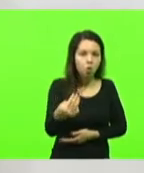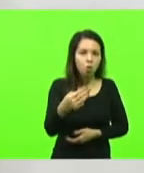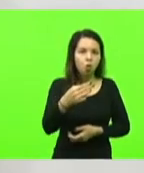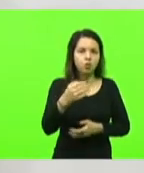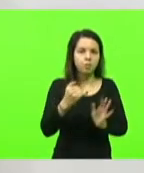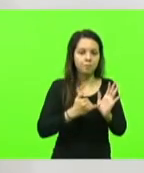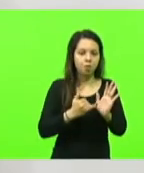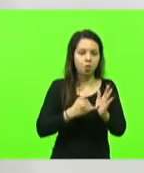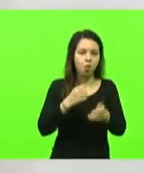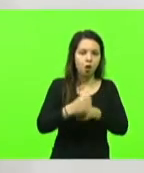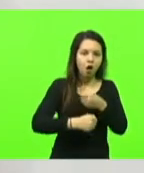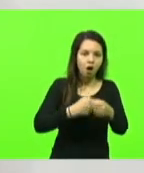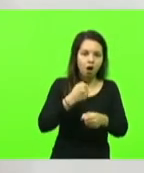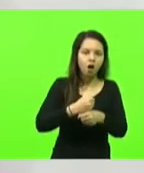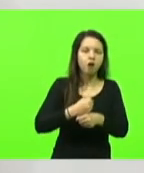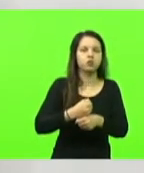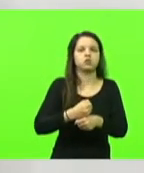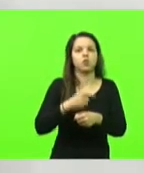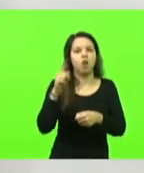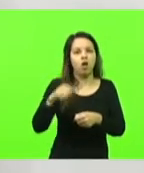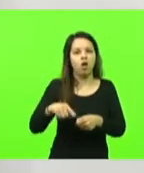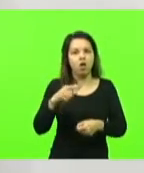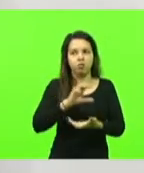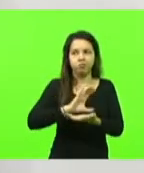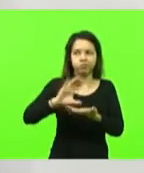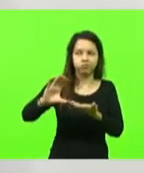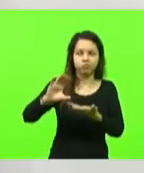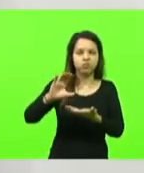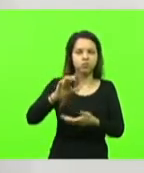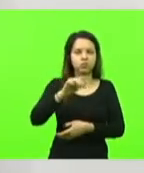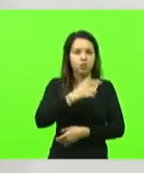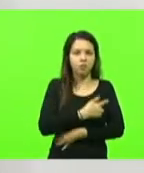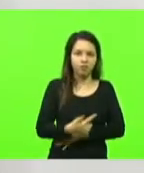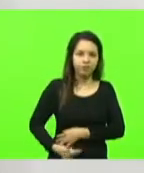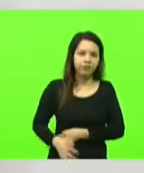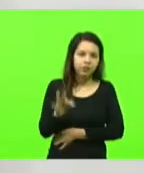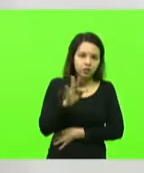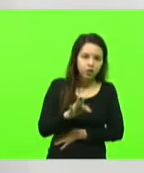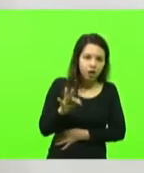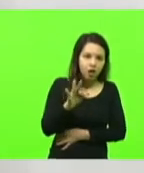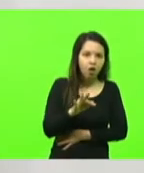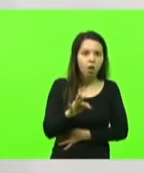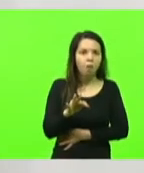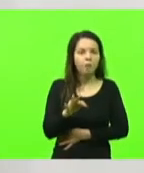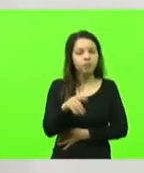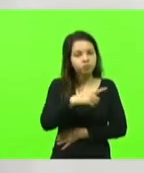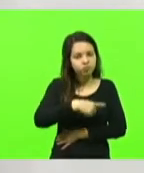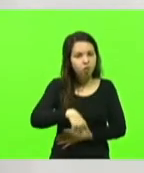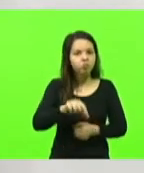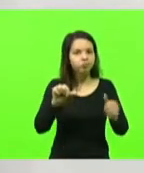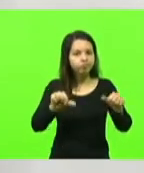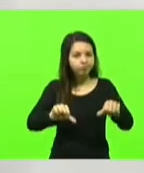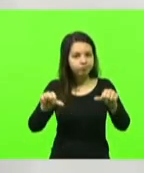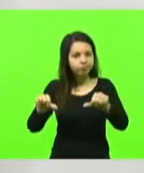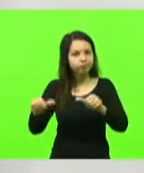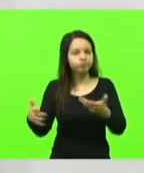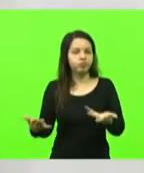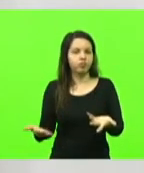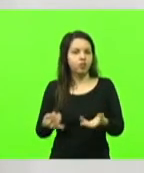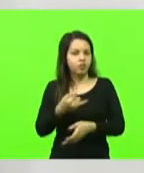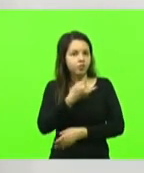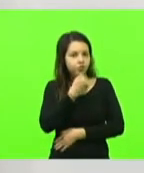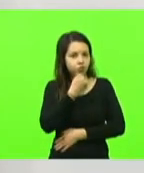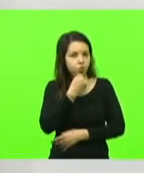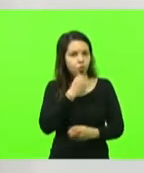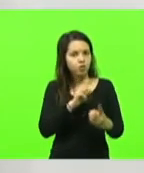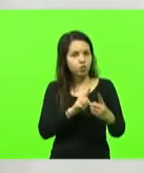federais, encontramos. Então, é lamentável que o atendimento para